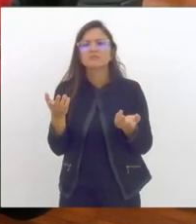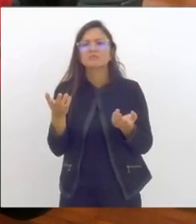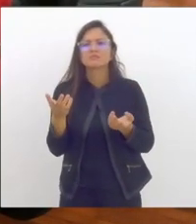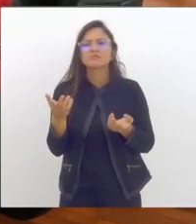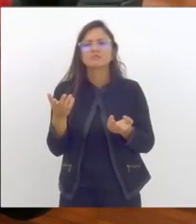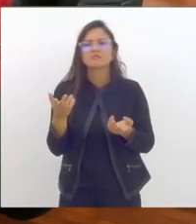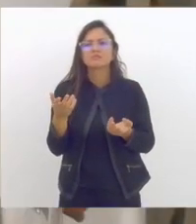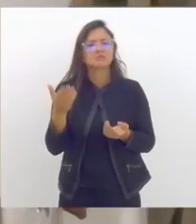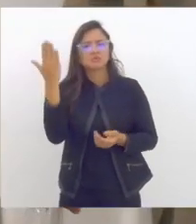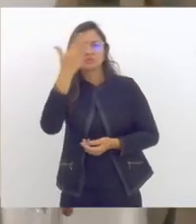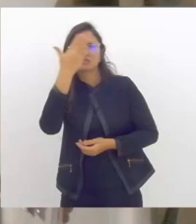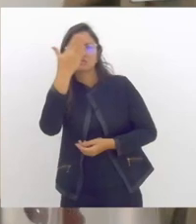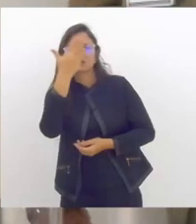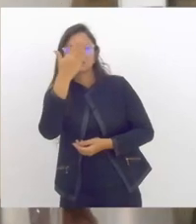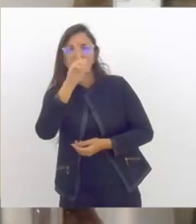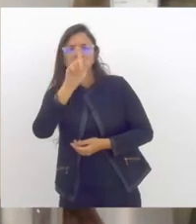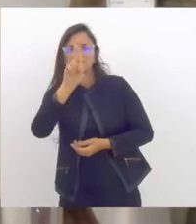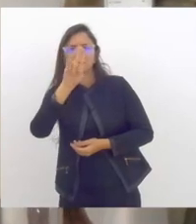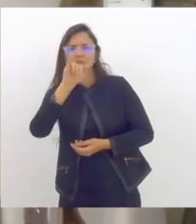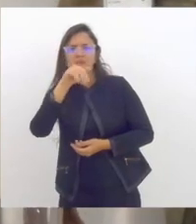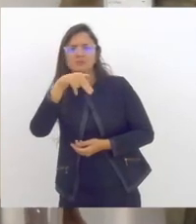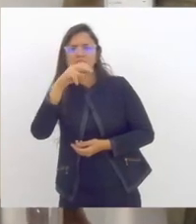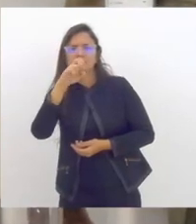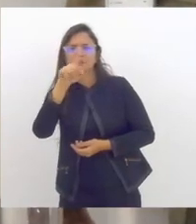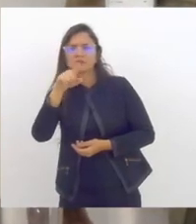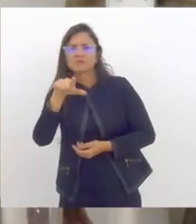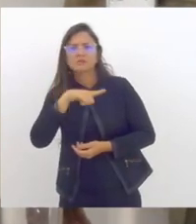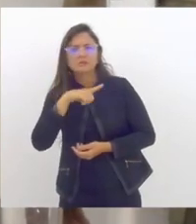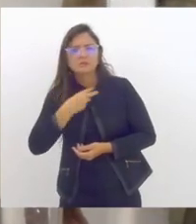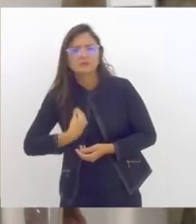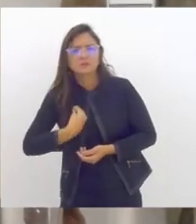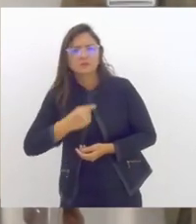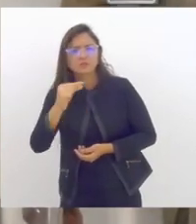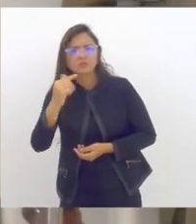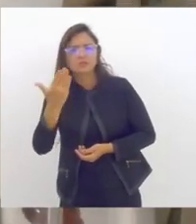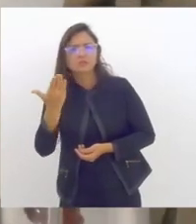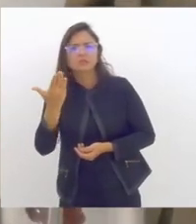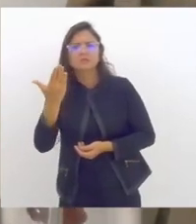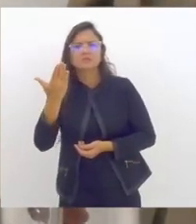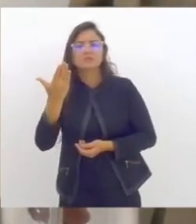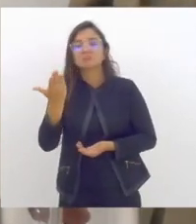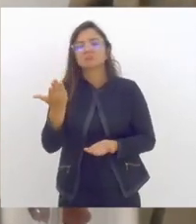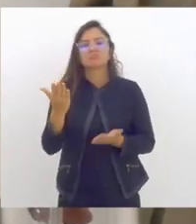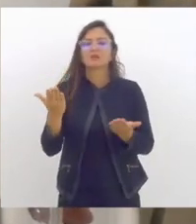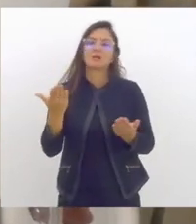Não vejo a Guineza, estava remotamente aqui. Acho que ela caiu.